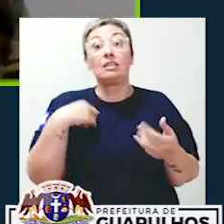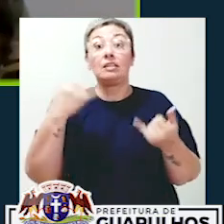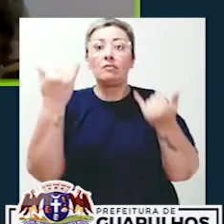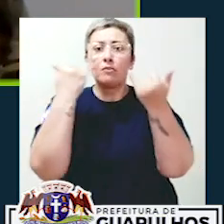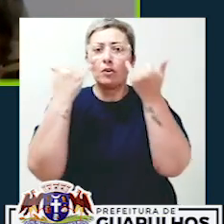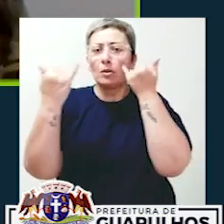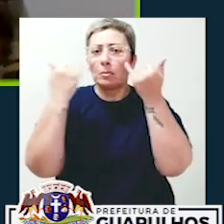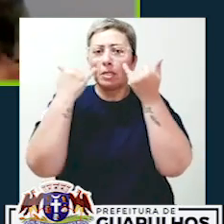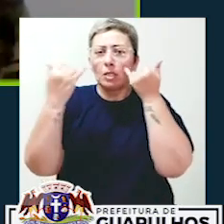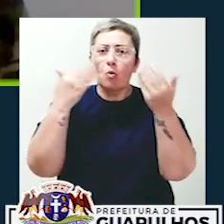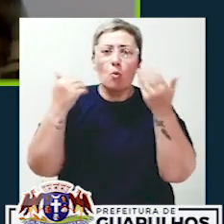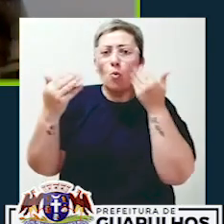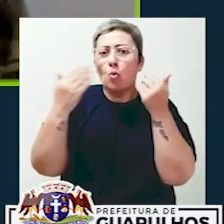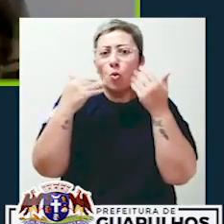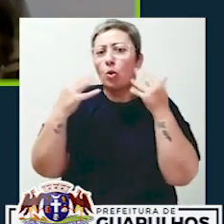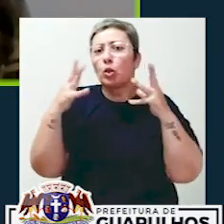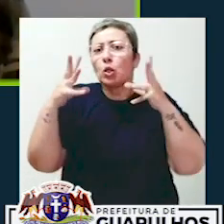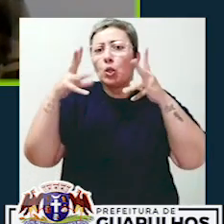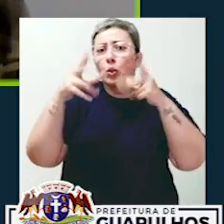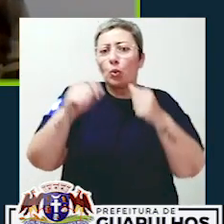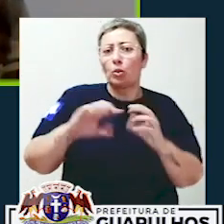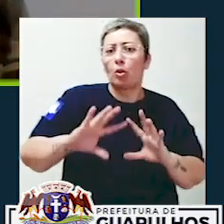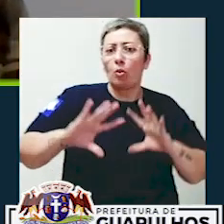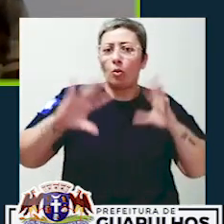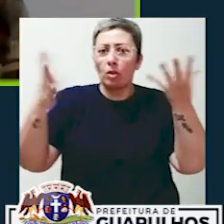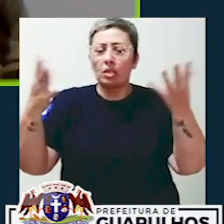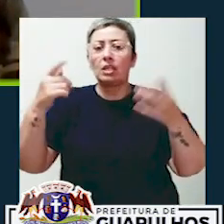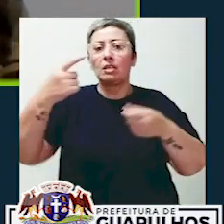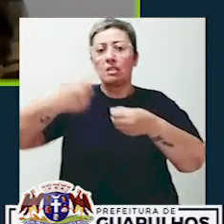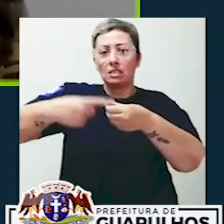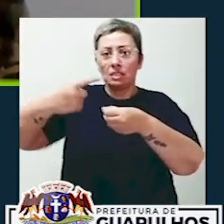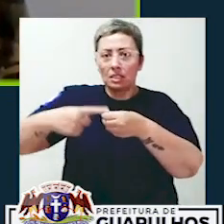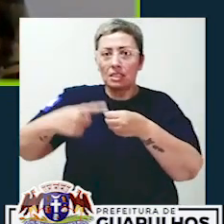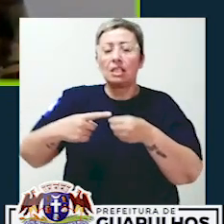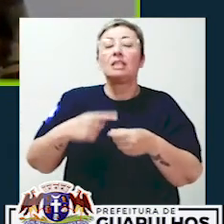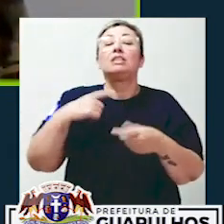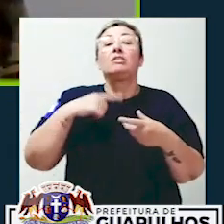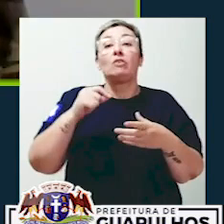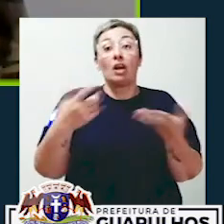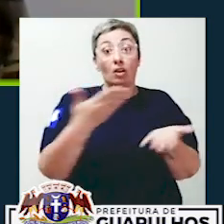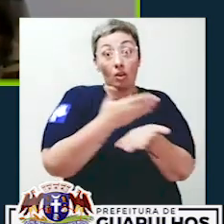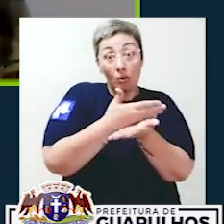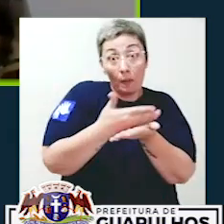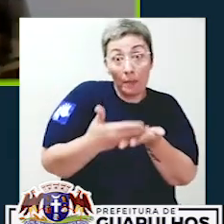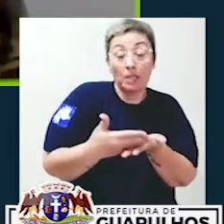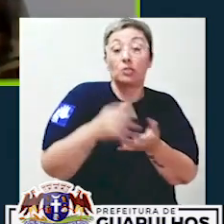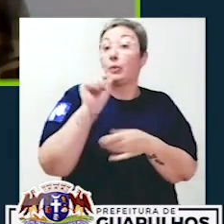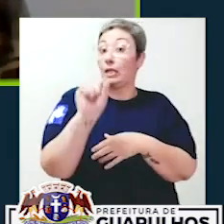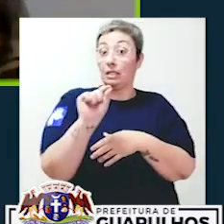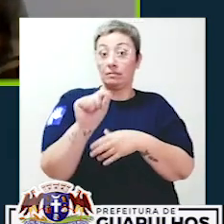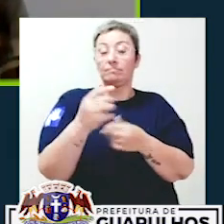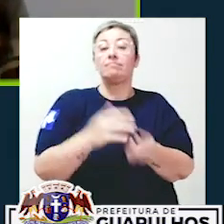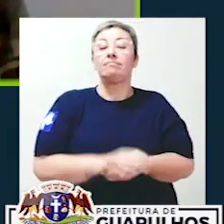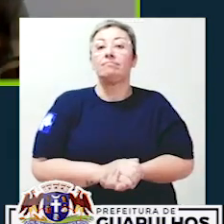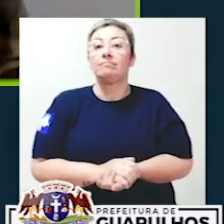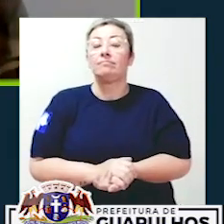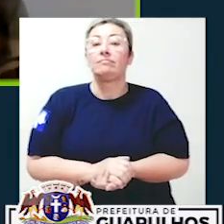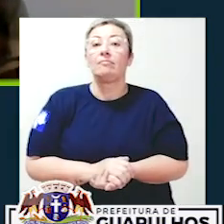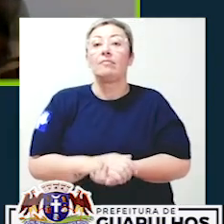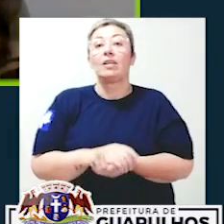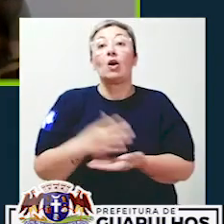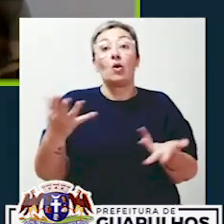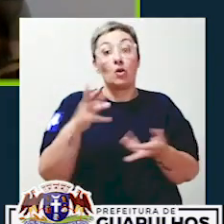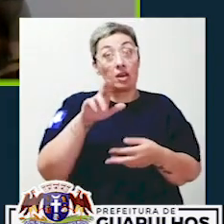você ficar bem informado sobre todas as ações que estão acontecendo na cidade no combate ao coronavírus, a gente começa falando do que, Camila?